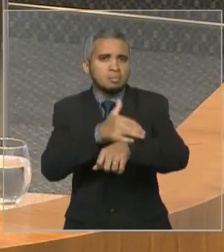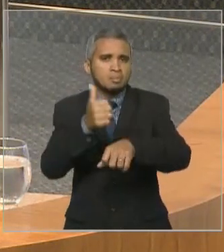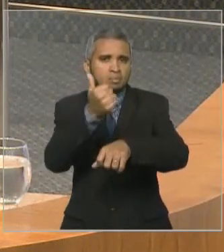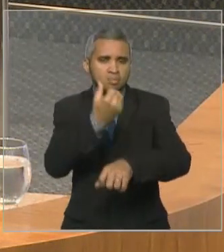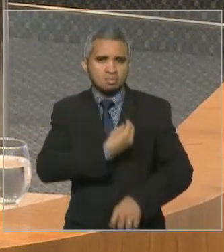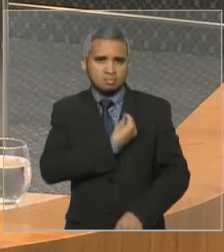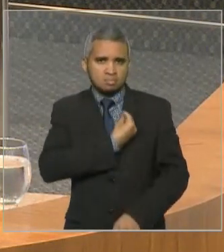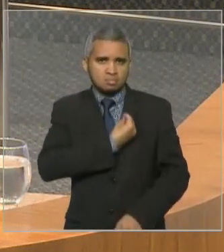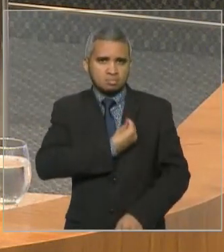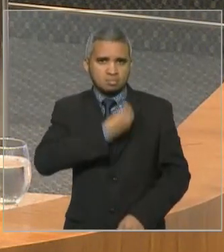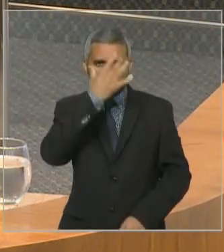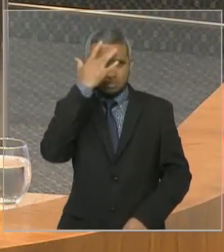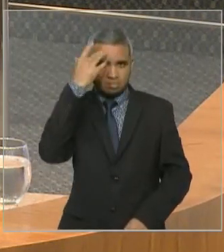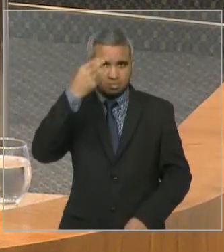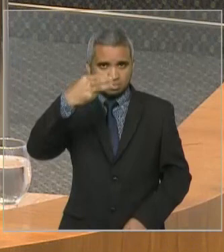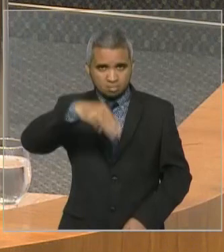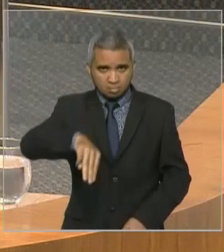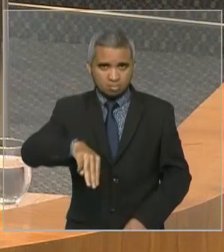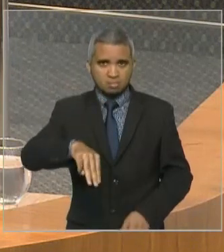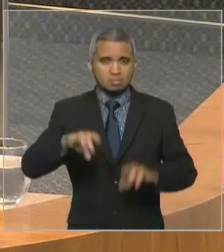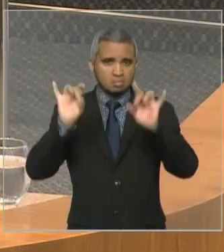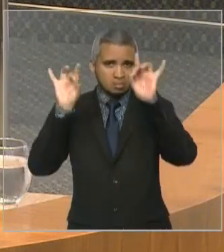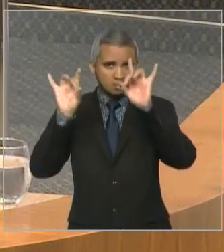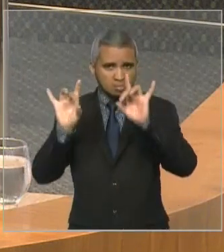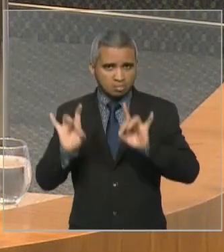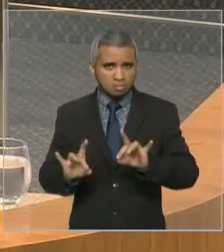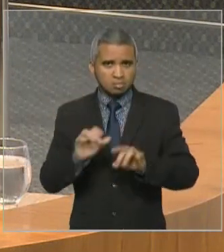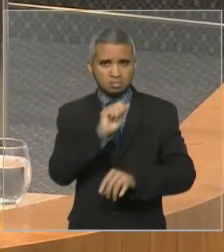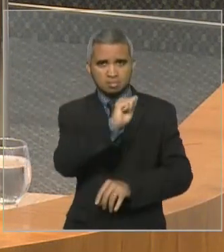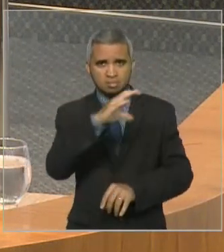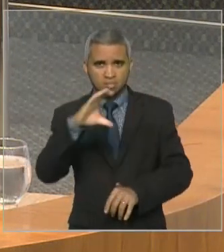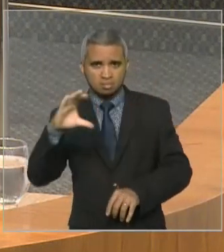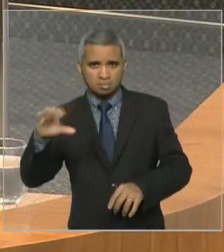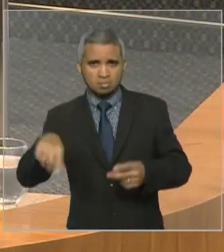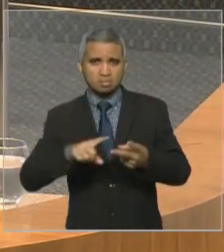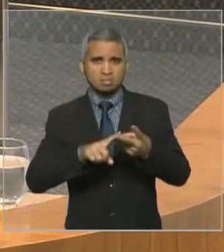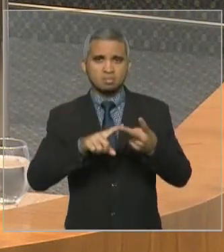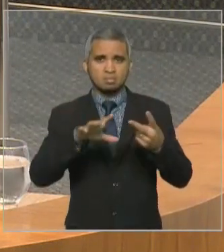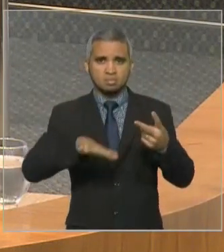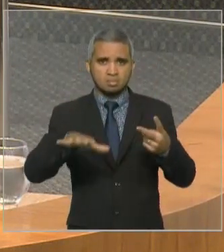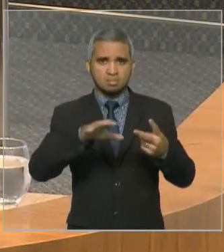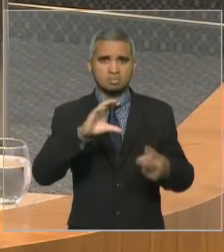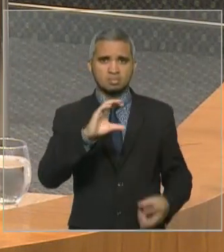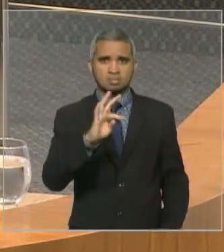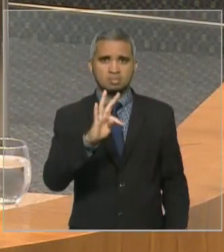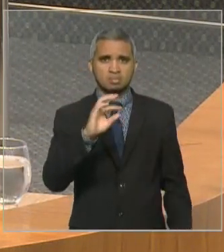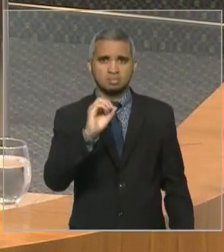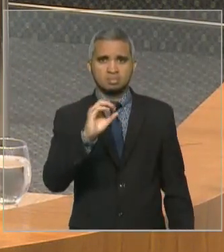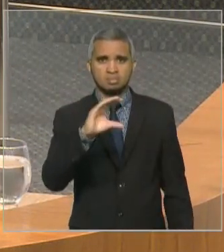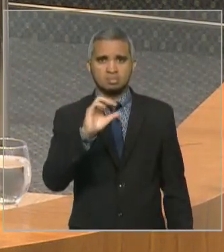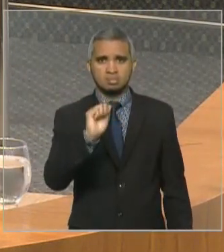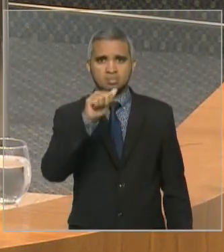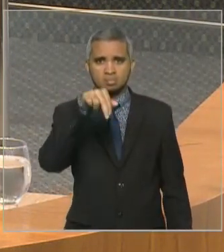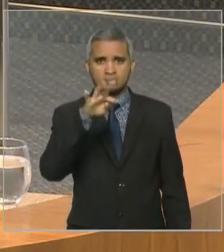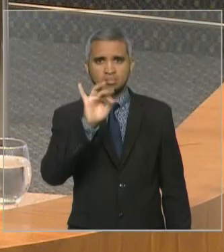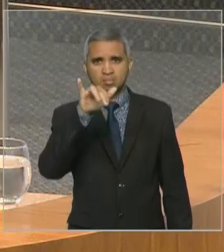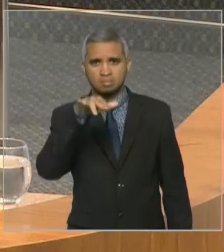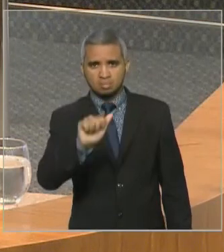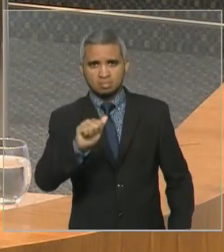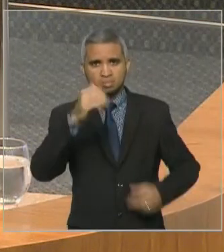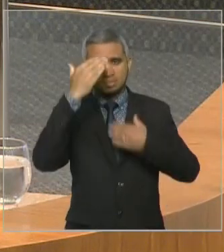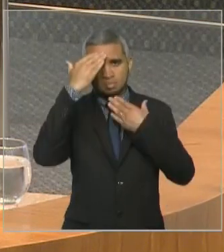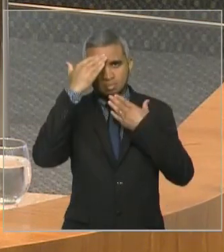especialmente aqueles da região Tocantina, de Açailândia, e de onde V. Exª tem um contato mais próximo. Muito obrigado pela